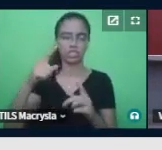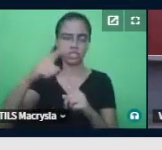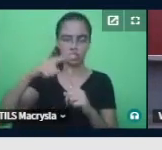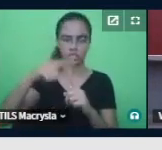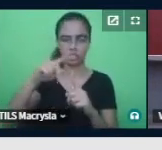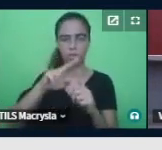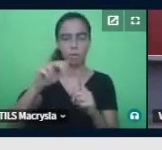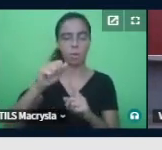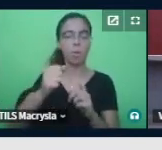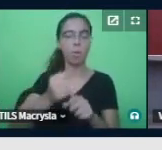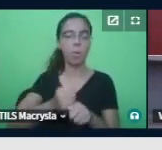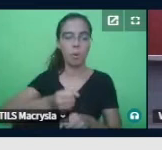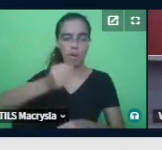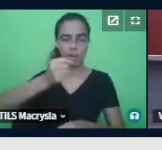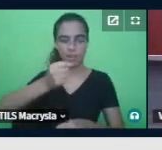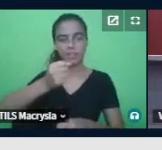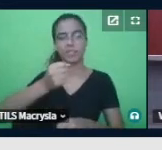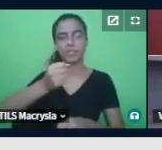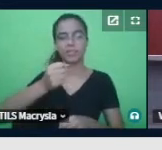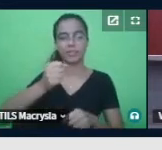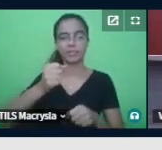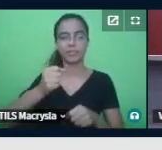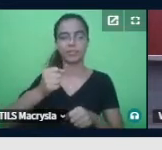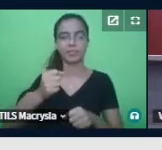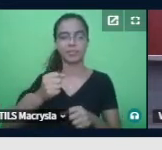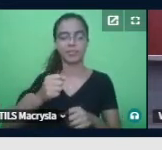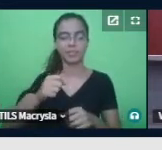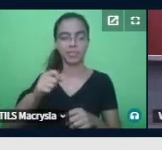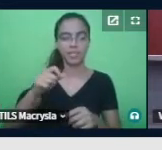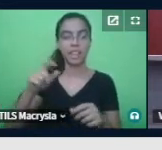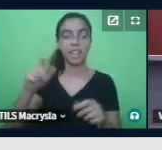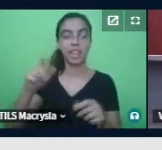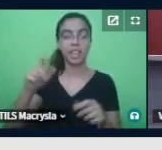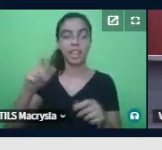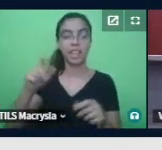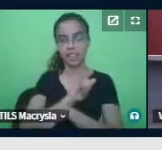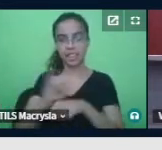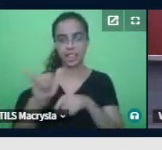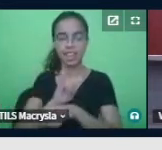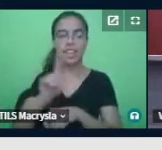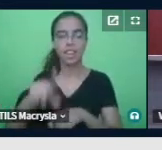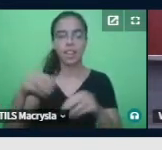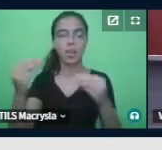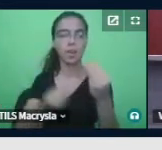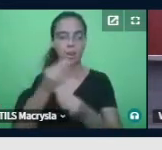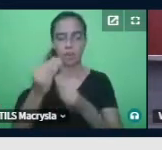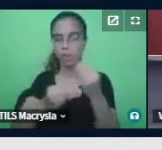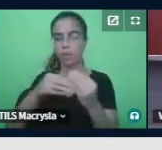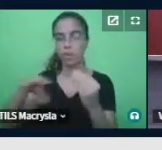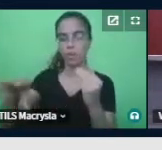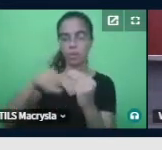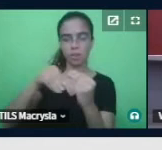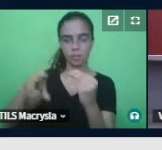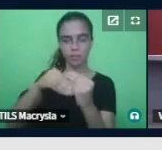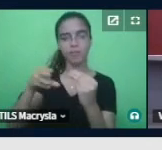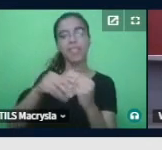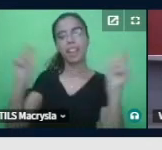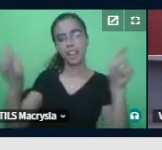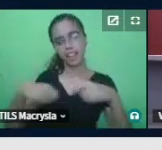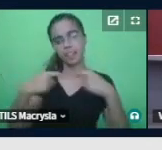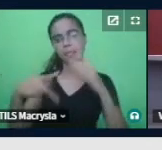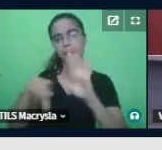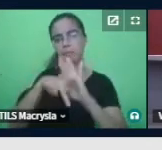e aqui na competência estratégica, a capacidade de implementação da competência linguística, então